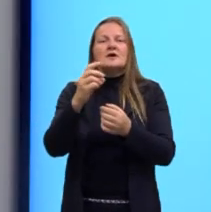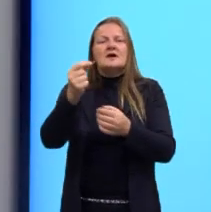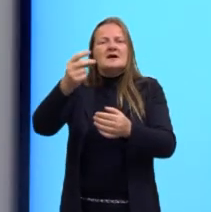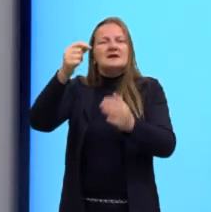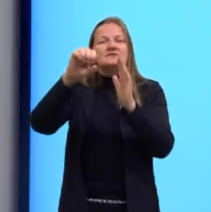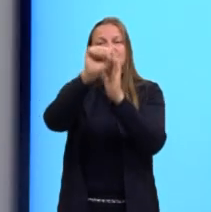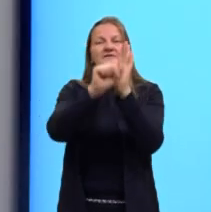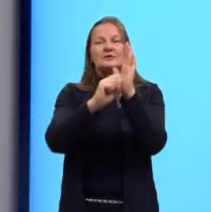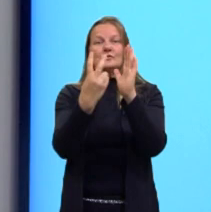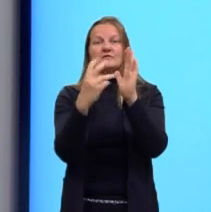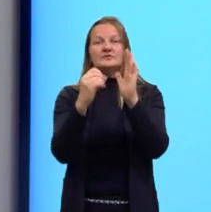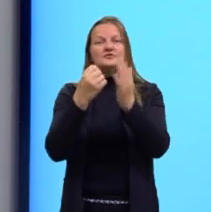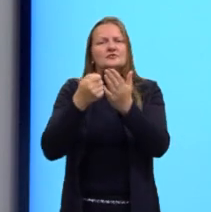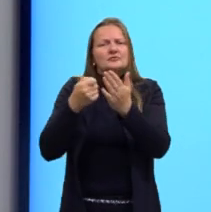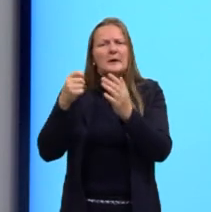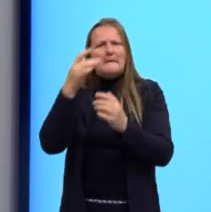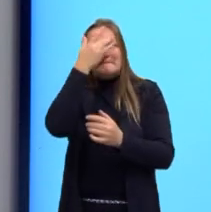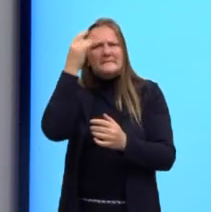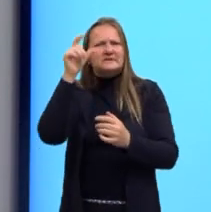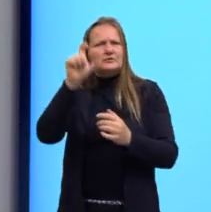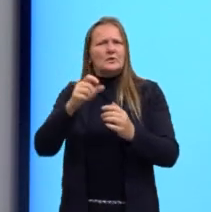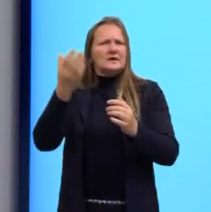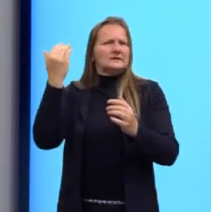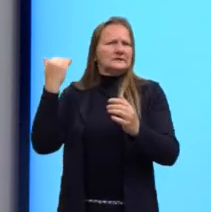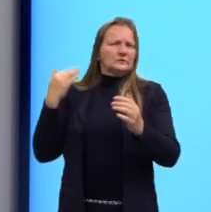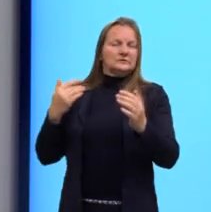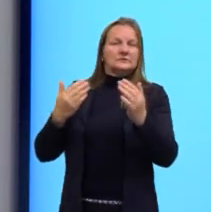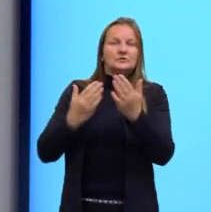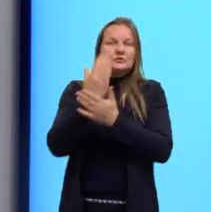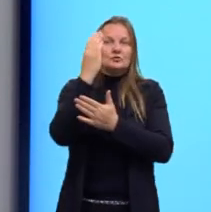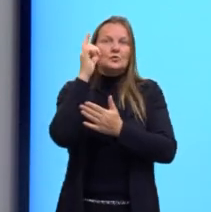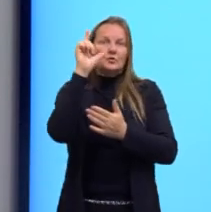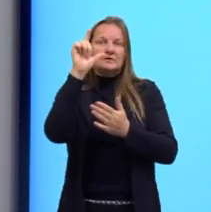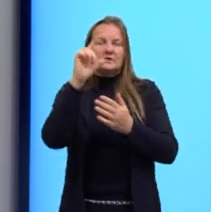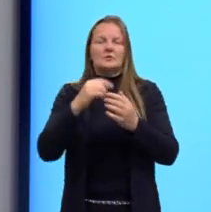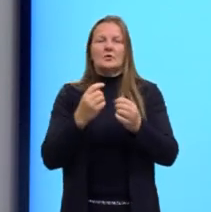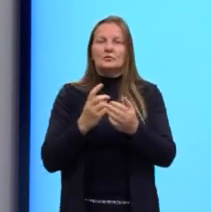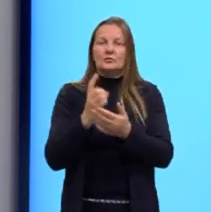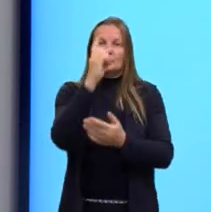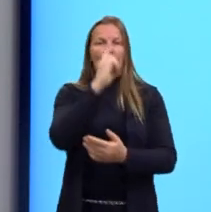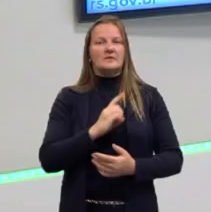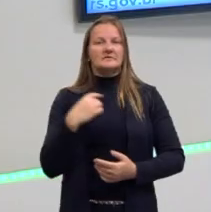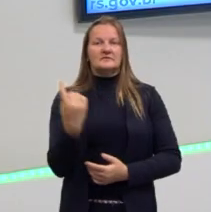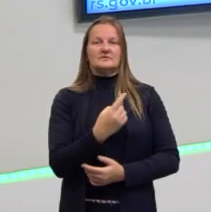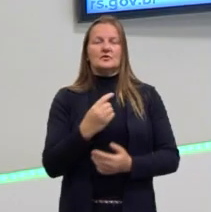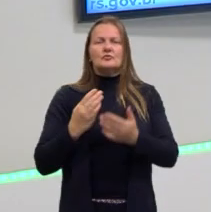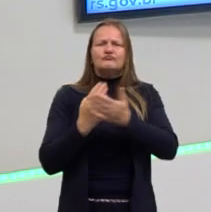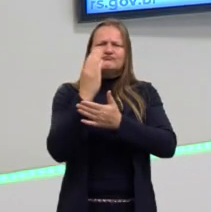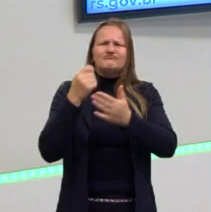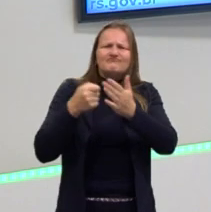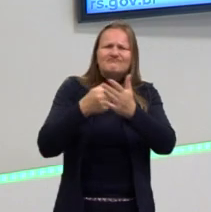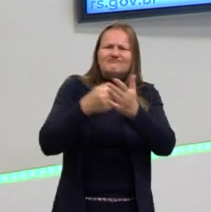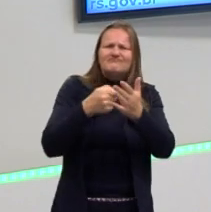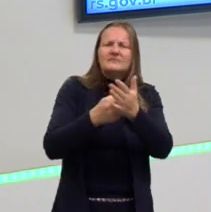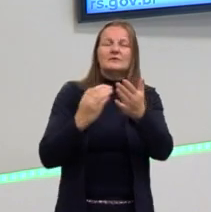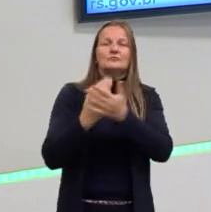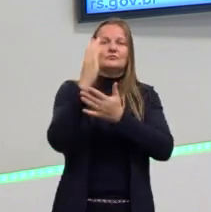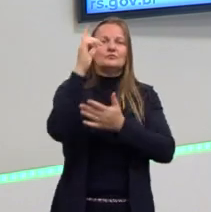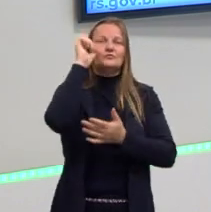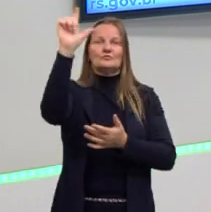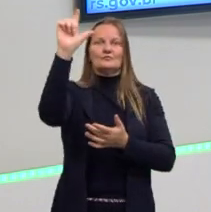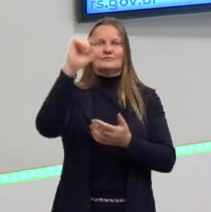século XX. Turma, aí que está essa questão dos direitos. Os direitos são conquistas e eles devem